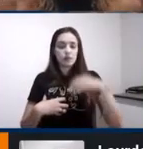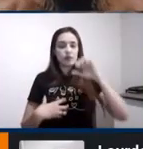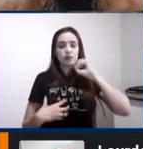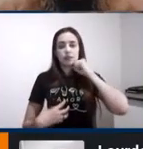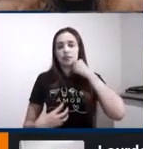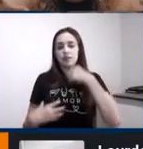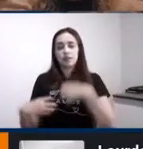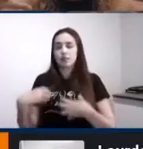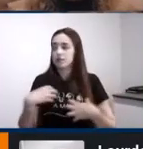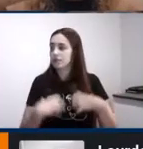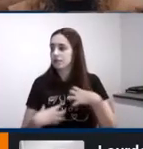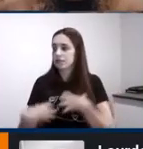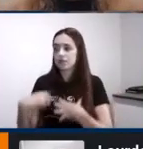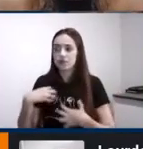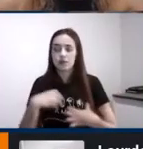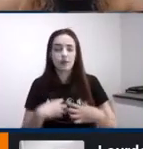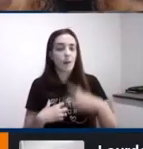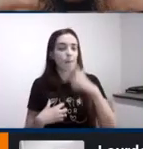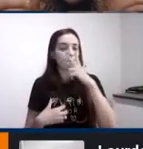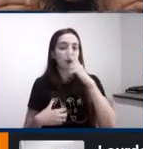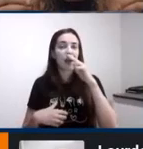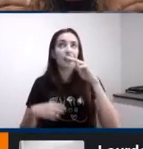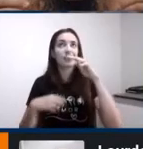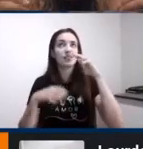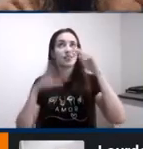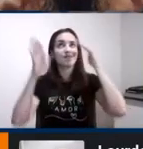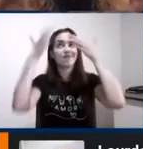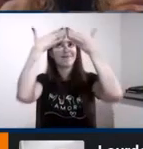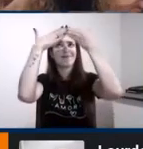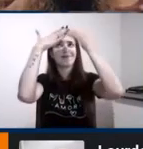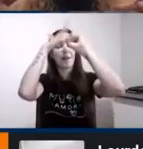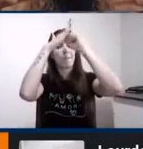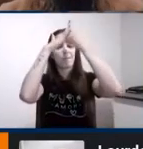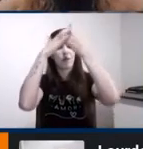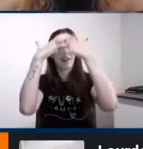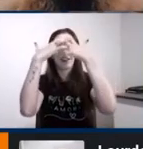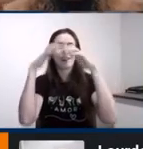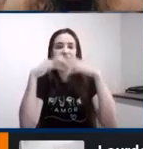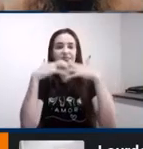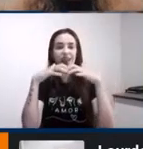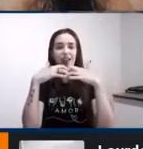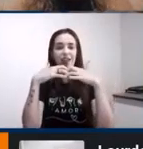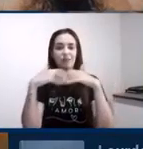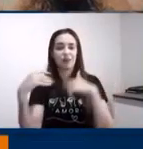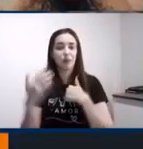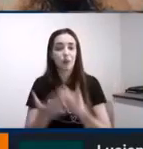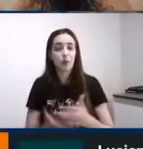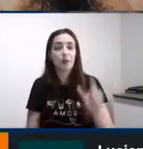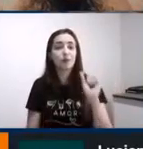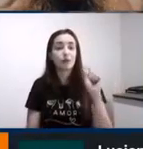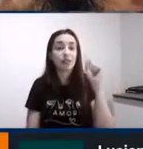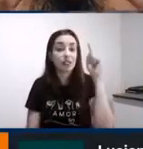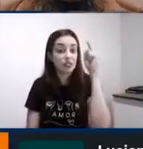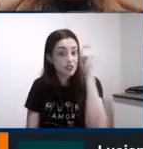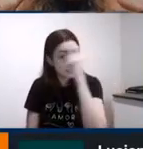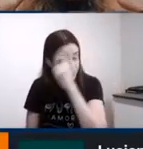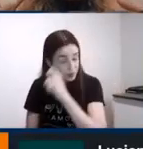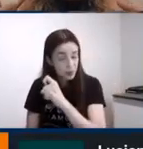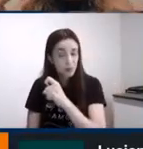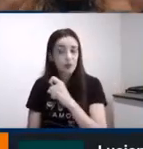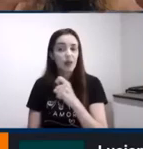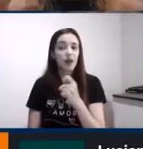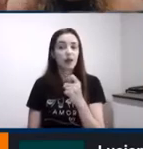essas funções executivas começam a falhar eu começo a ter dificuldade de colocar